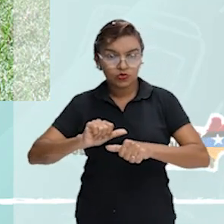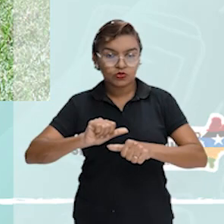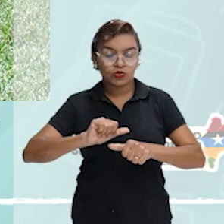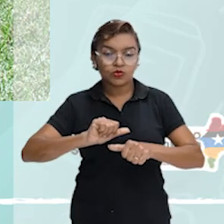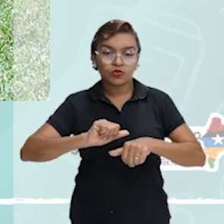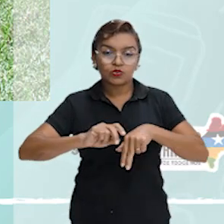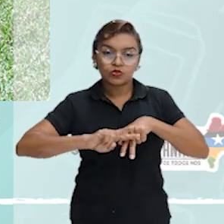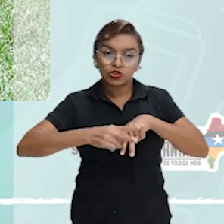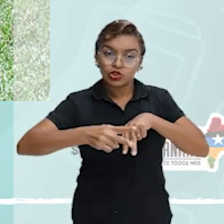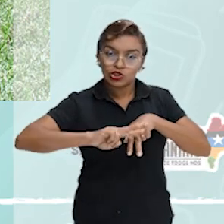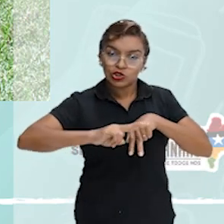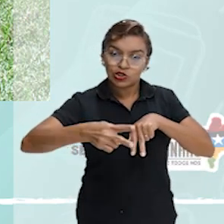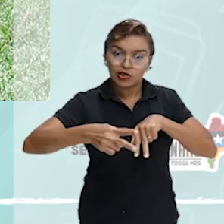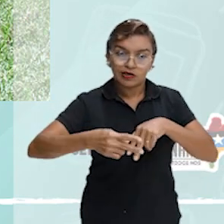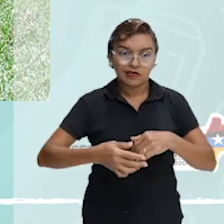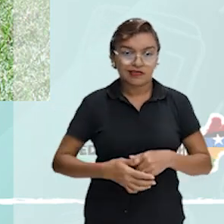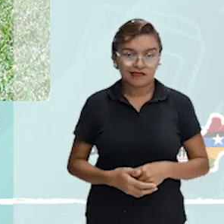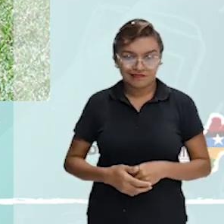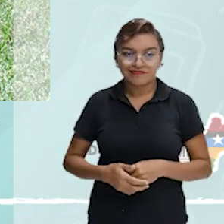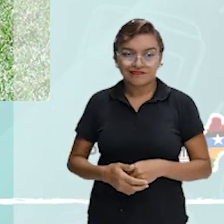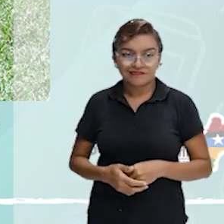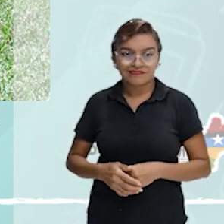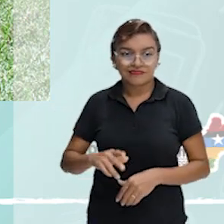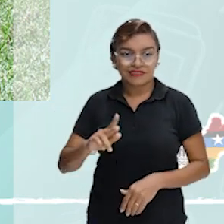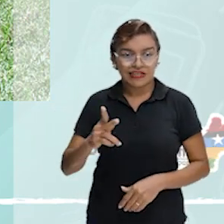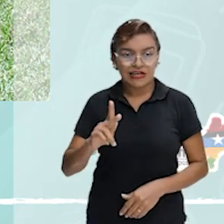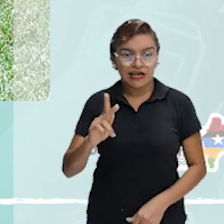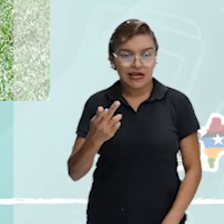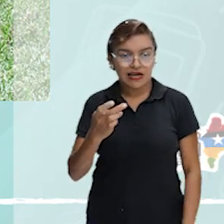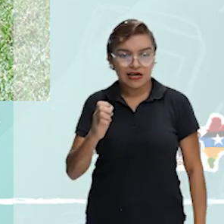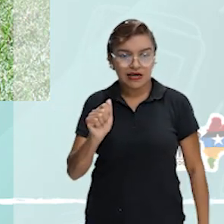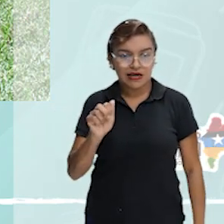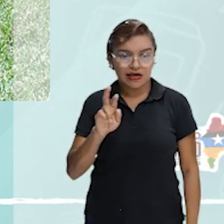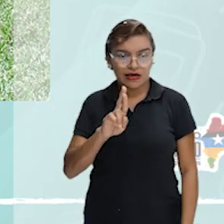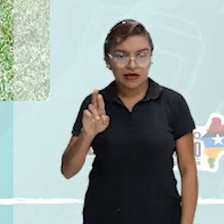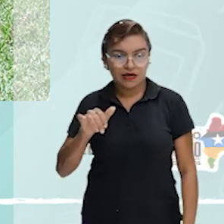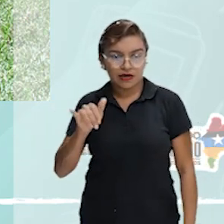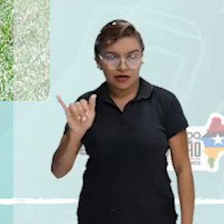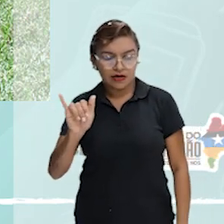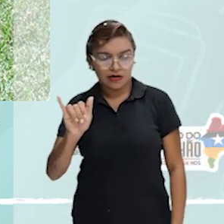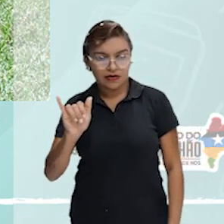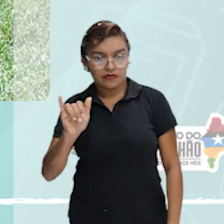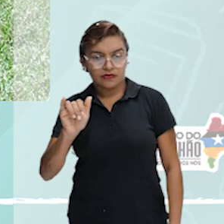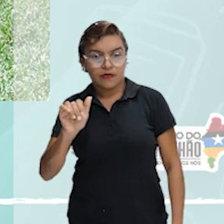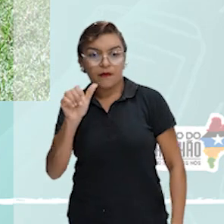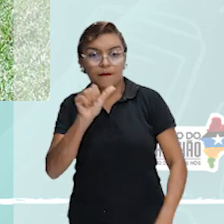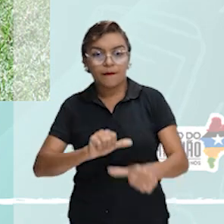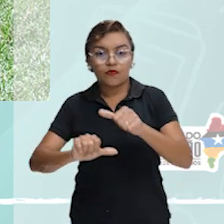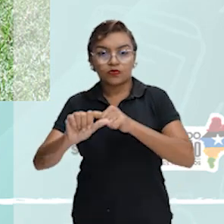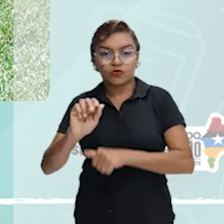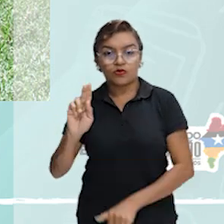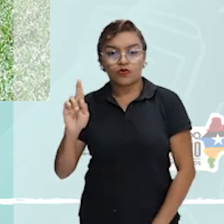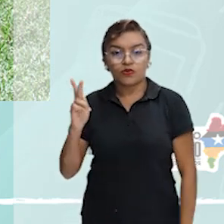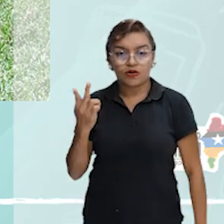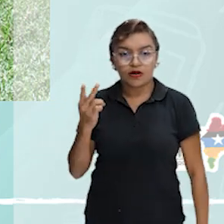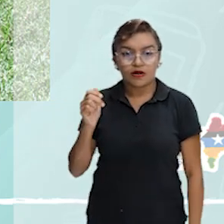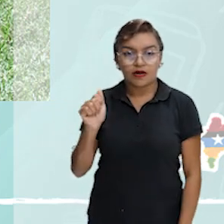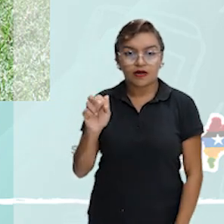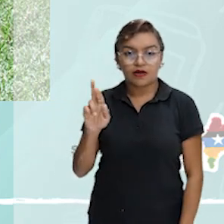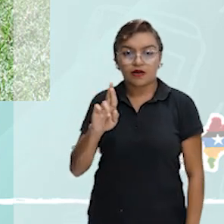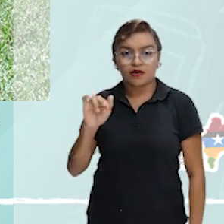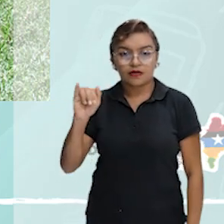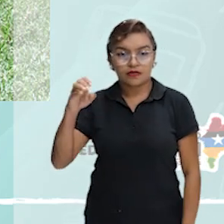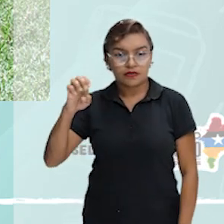Harry, que era o nome dela, dele, no caso, fez-se Harriet, a tartaruga gigante